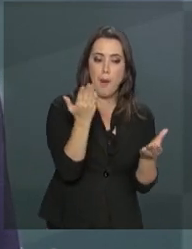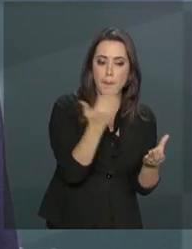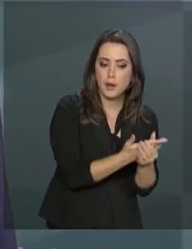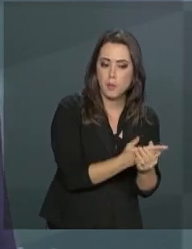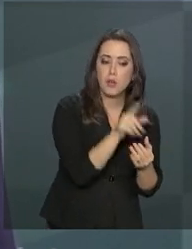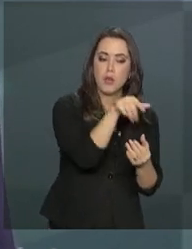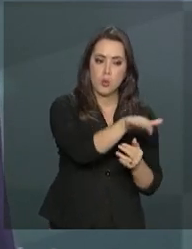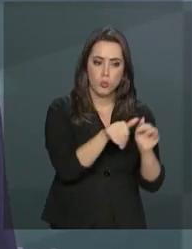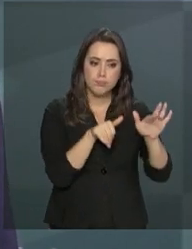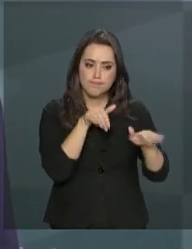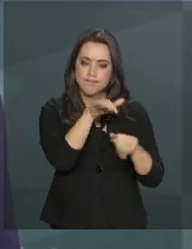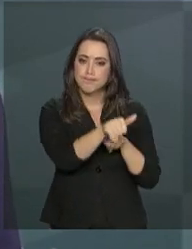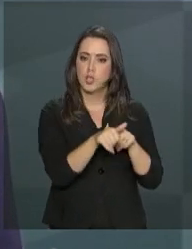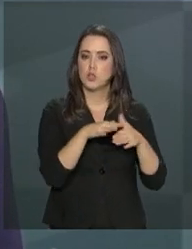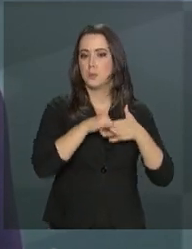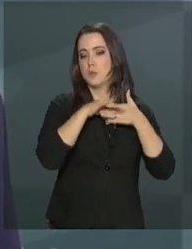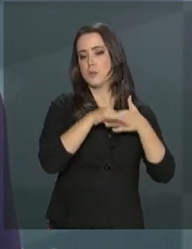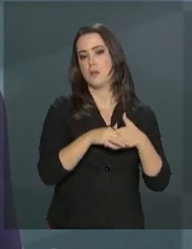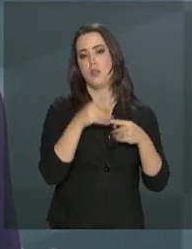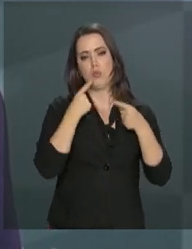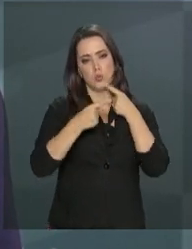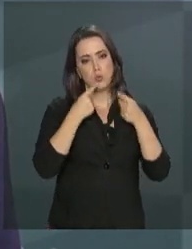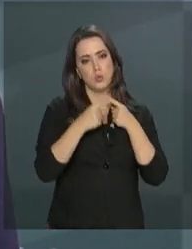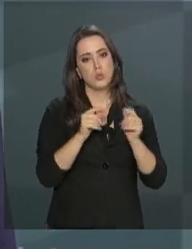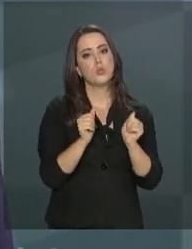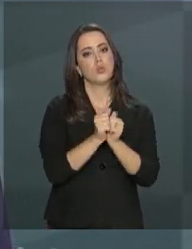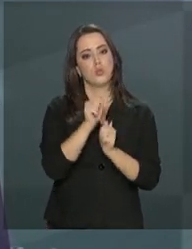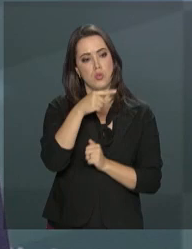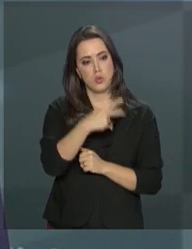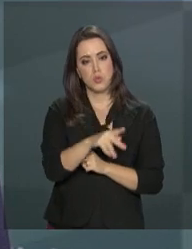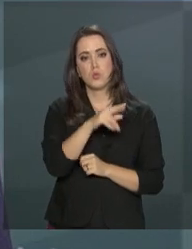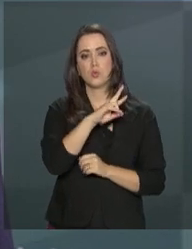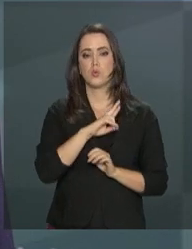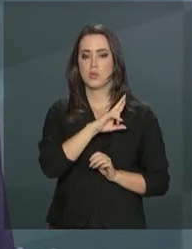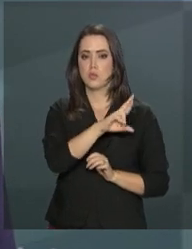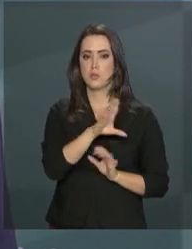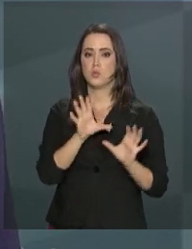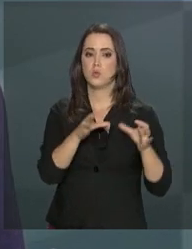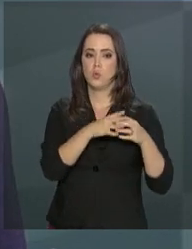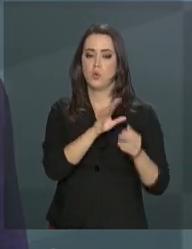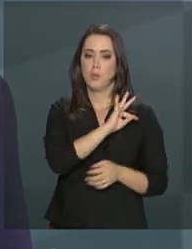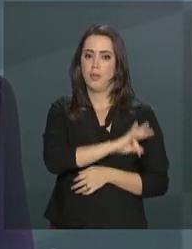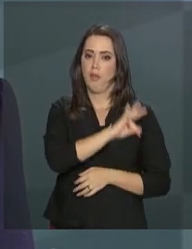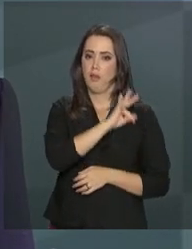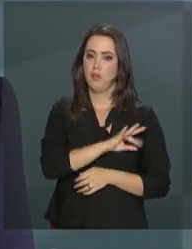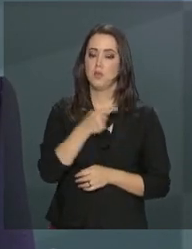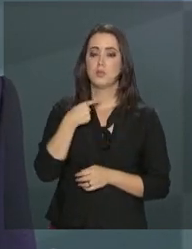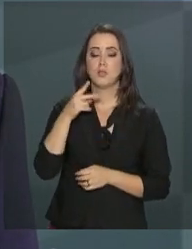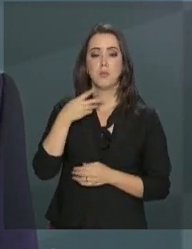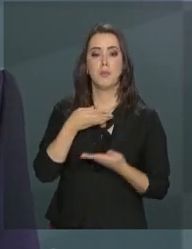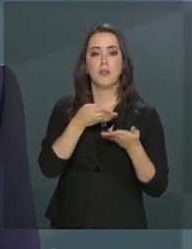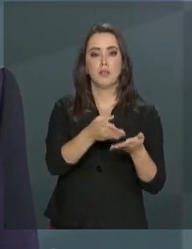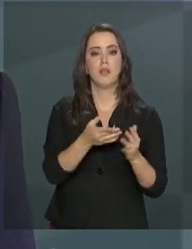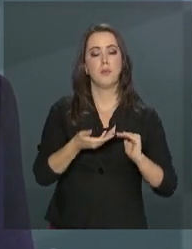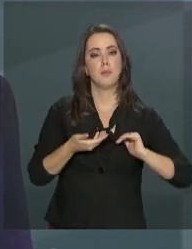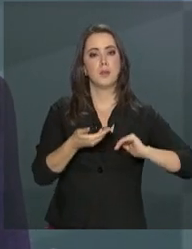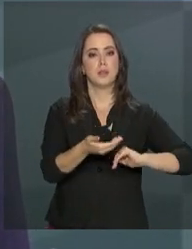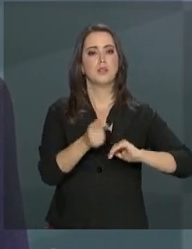convidar os líderes partidários para discutir, convidar suas respectivas assessorias técnicas, para quando mandaram para a Câmara,